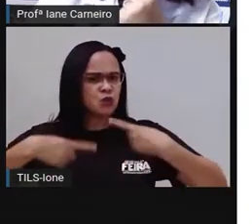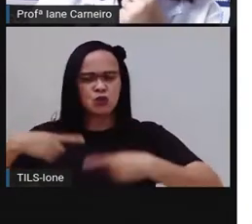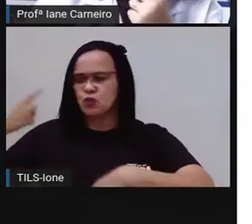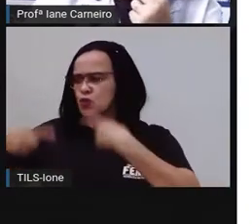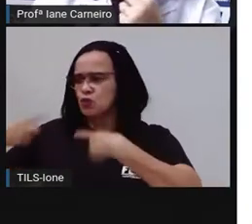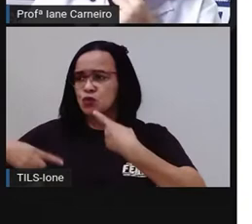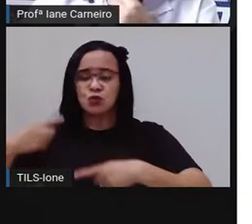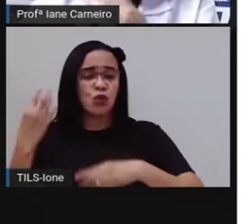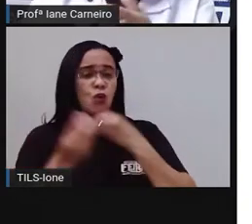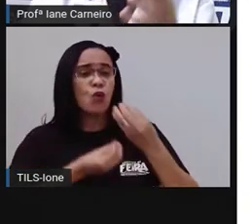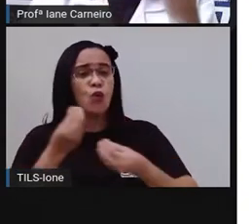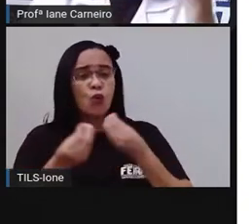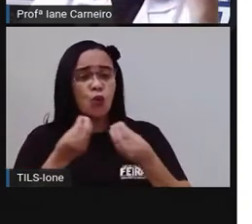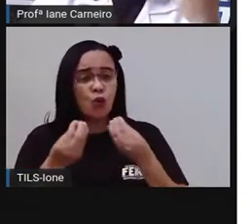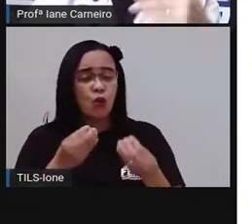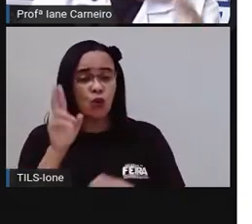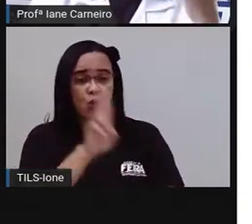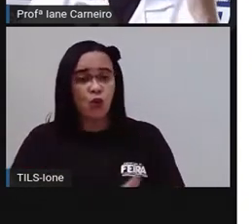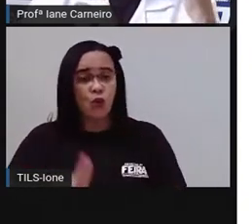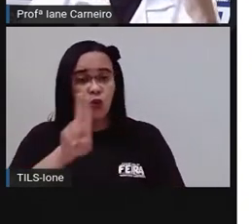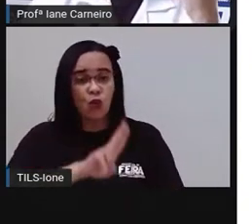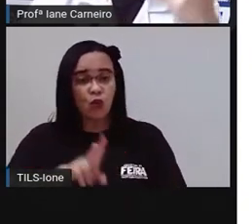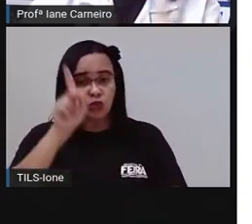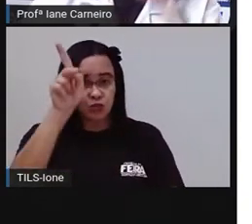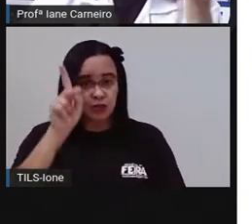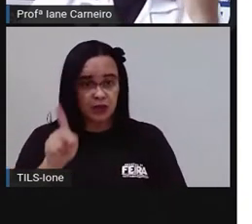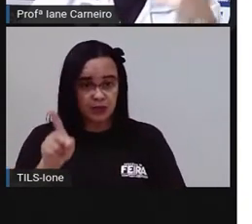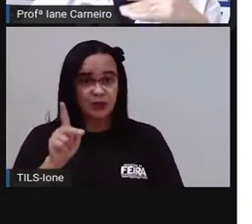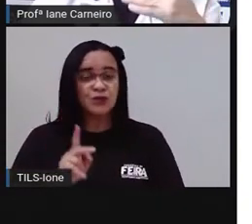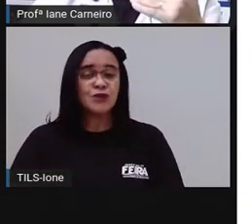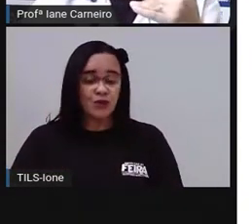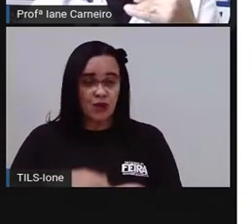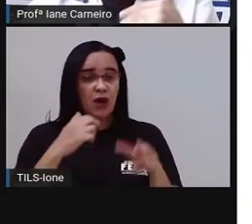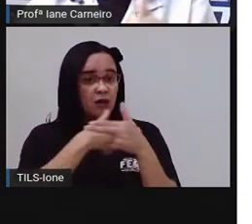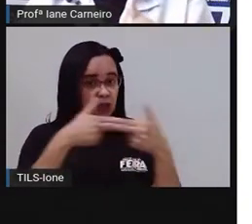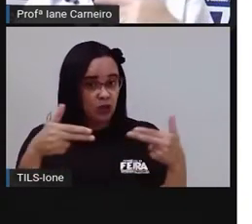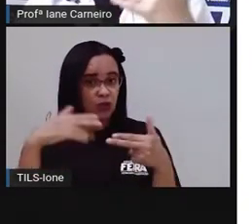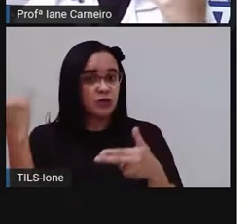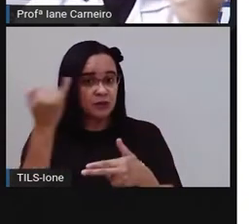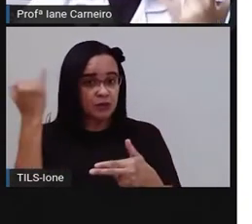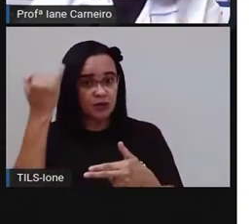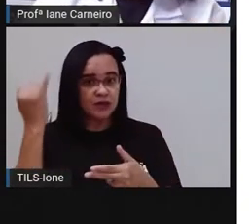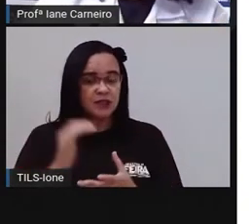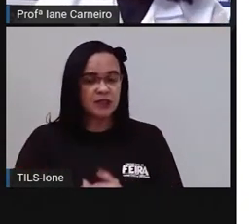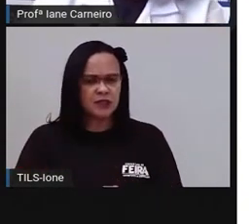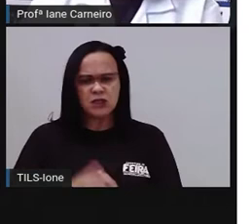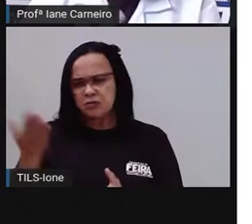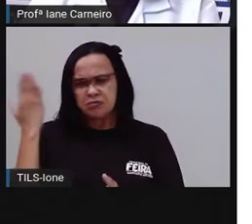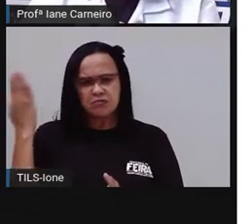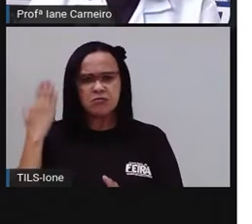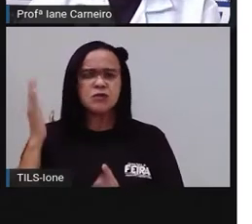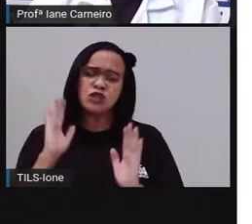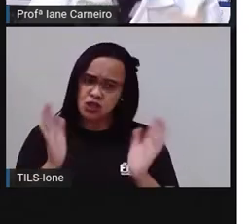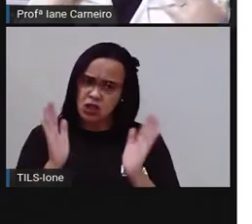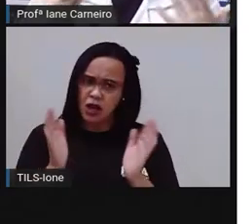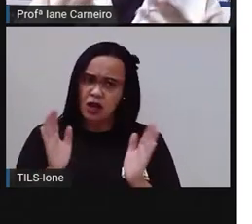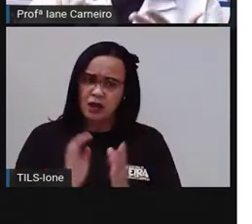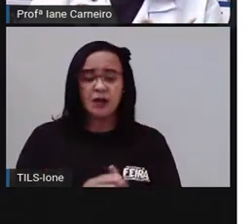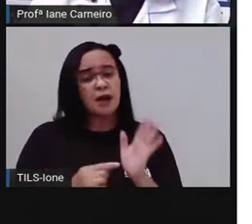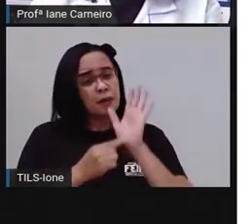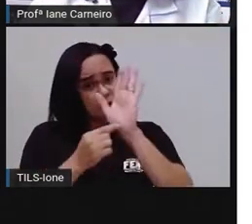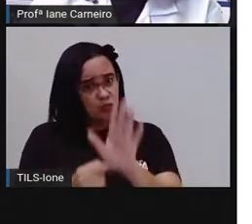pessoal. E aí a Pró vai retomar o que nós vimos nas aulas anteriores. A Pró já socializou com vocês